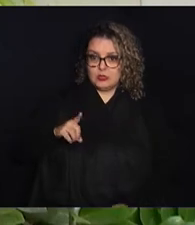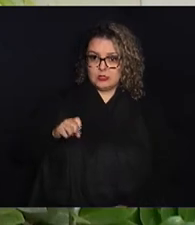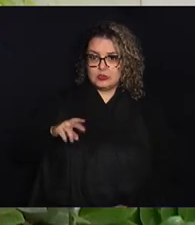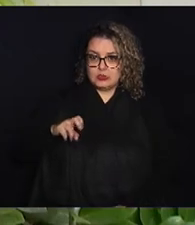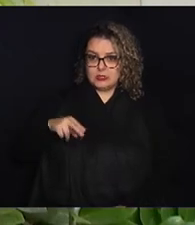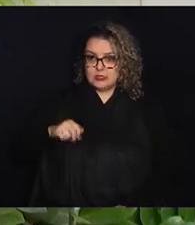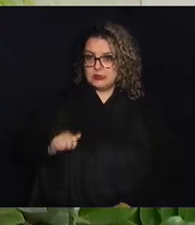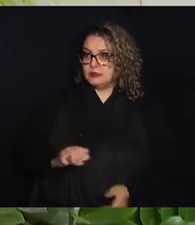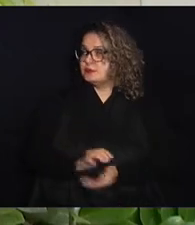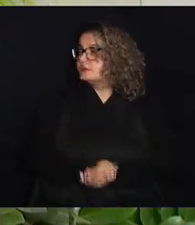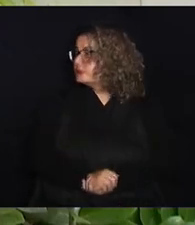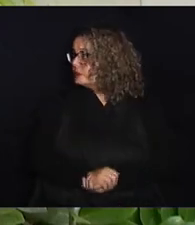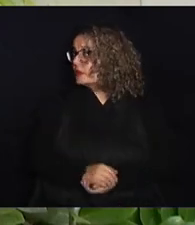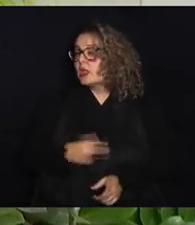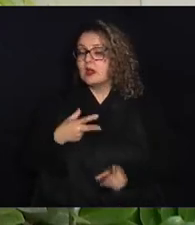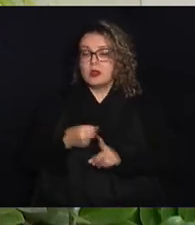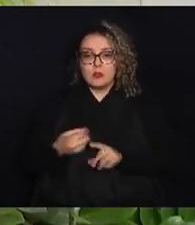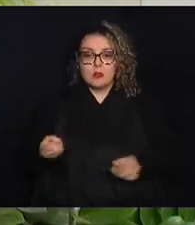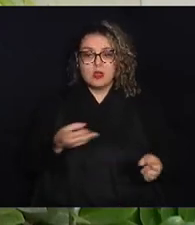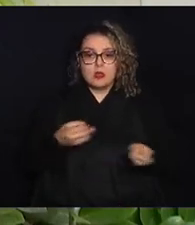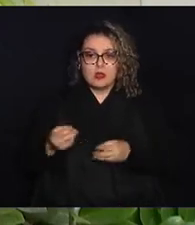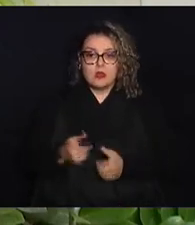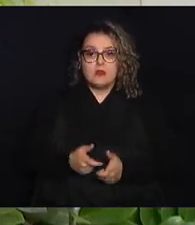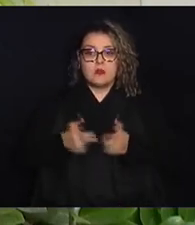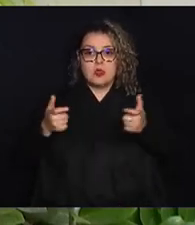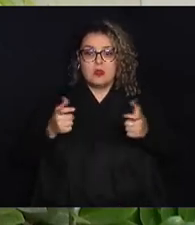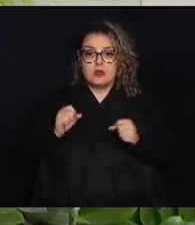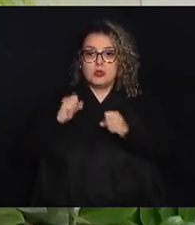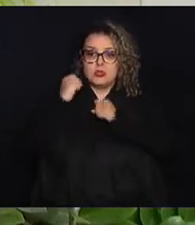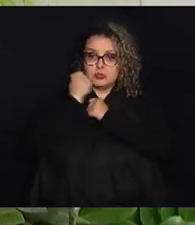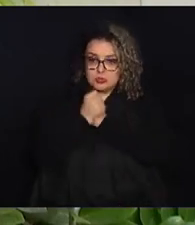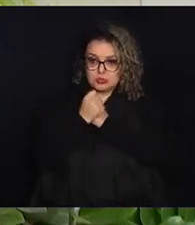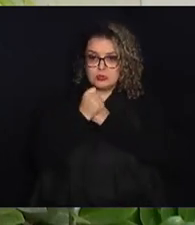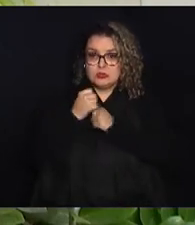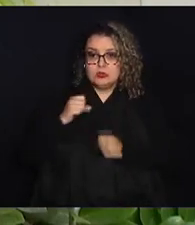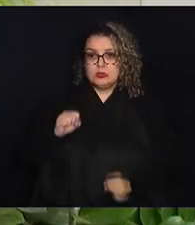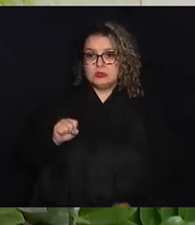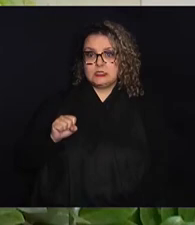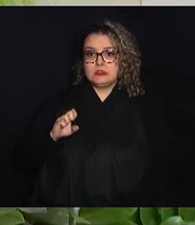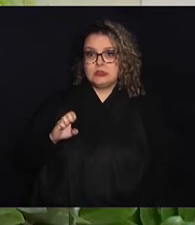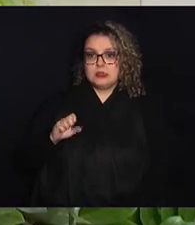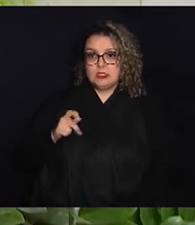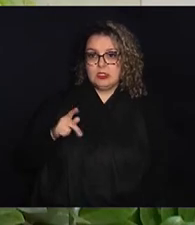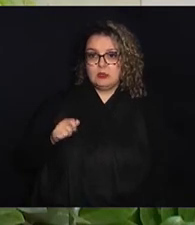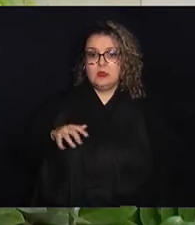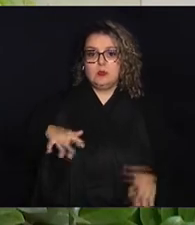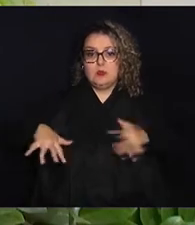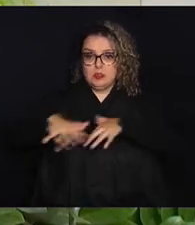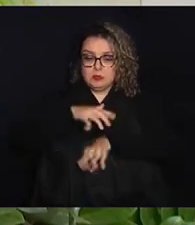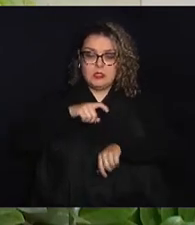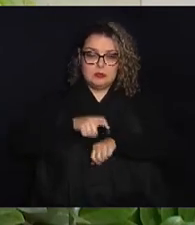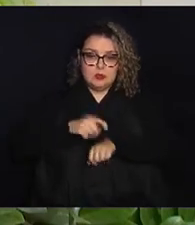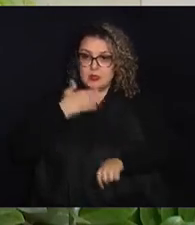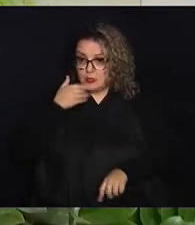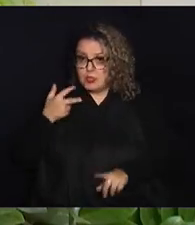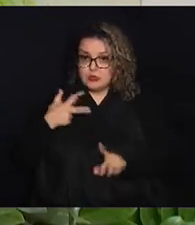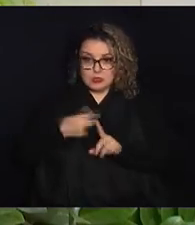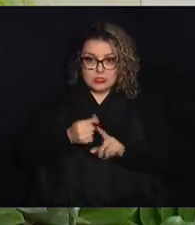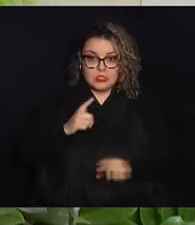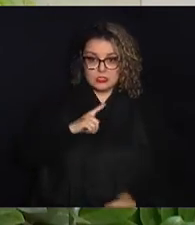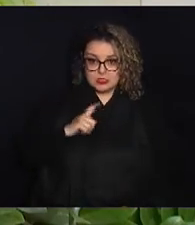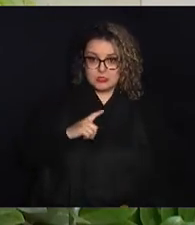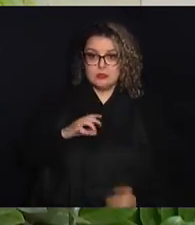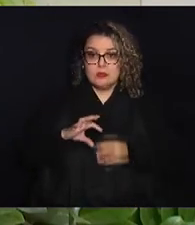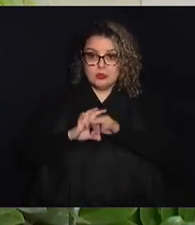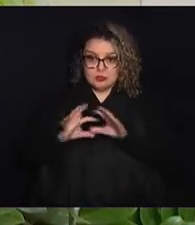atualizada que protege e traz maiores níveis de proteção para cepas circulantes nesse momento. Então é a melhor vacina que temos disponível